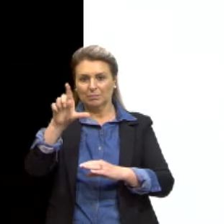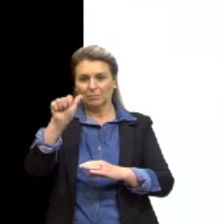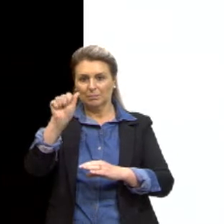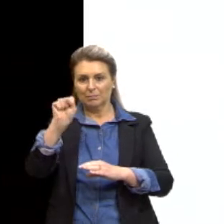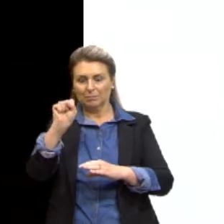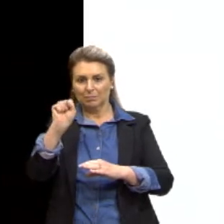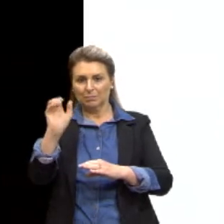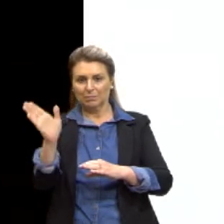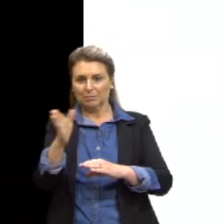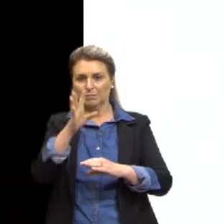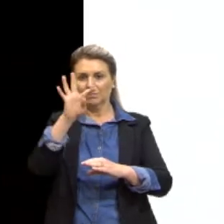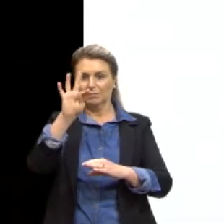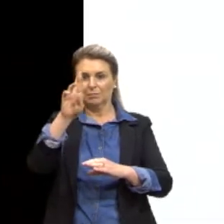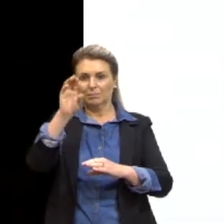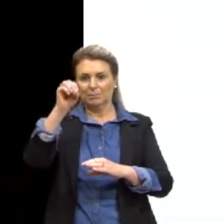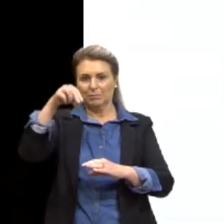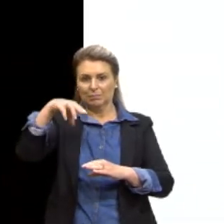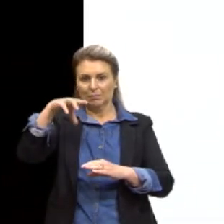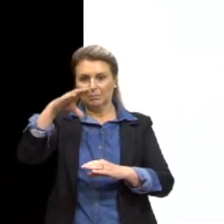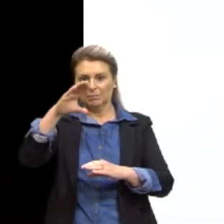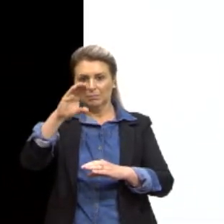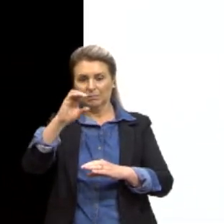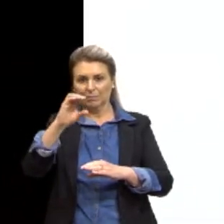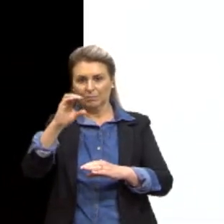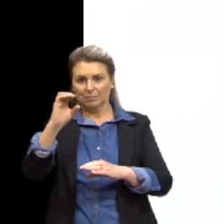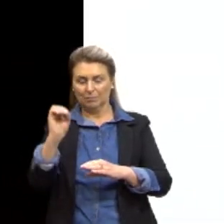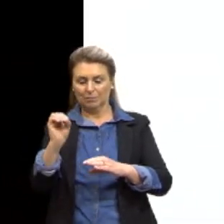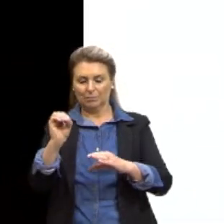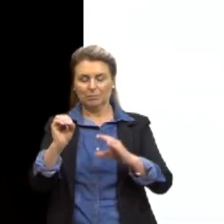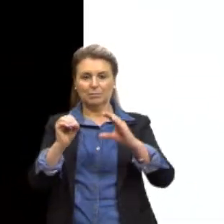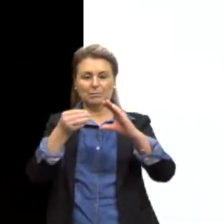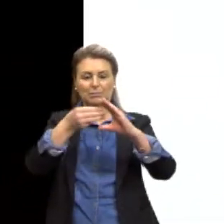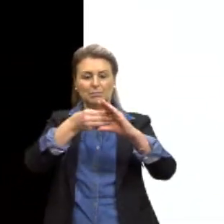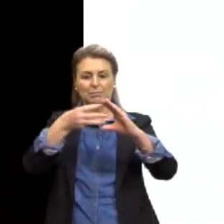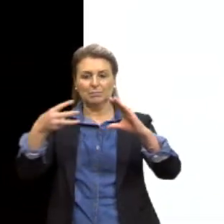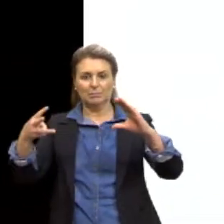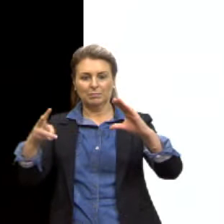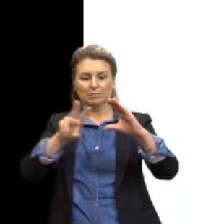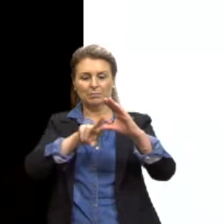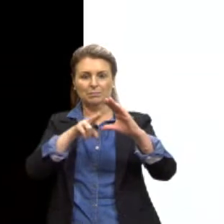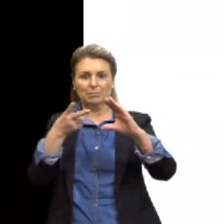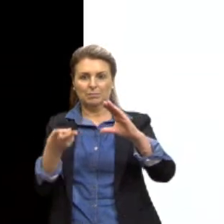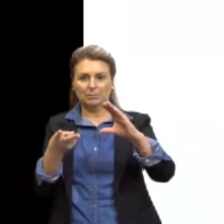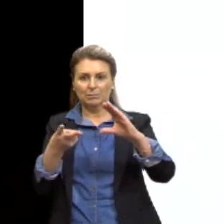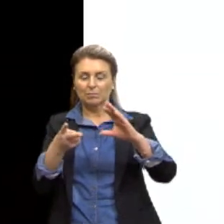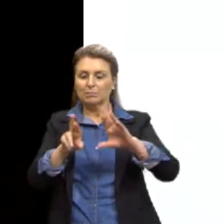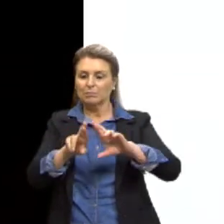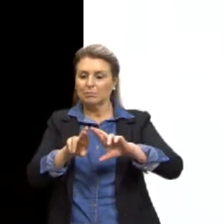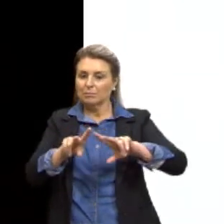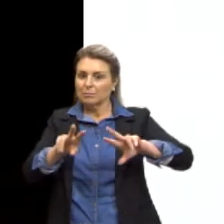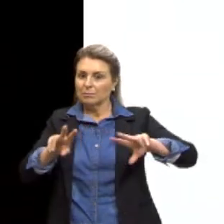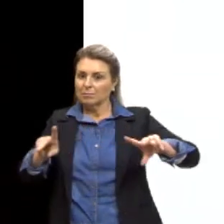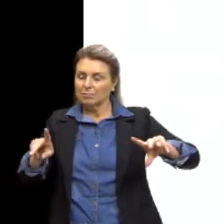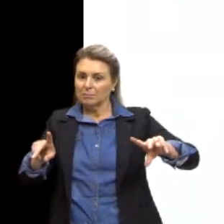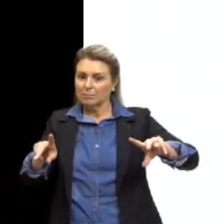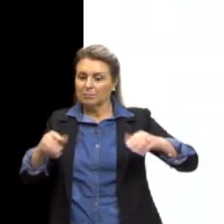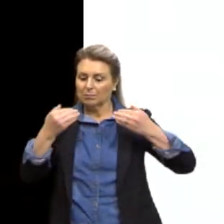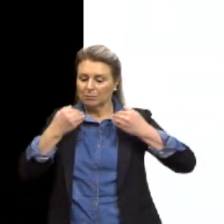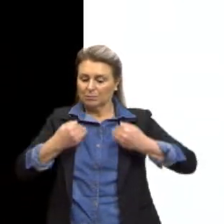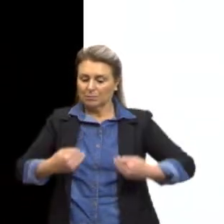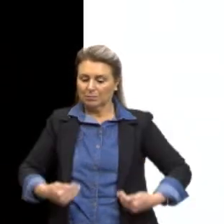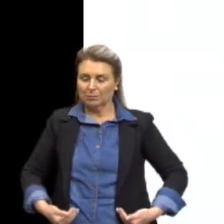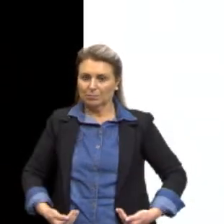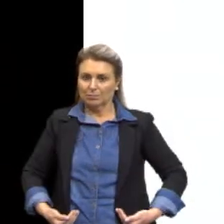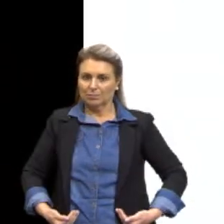capazes de se diferenciar em qualquer uma das outras células do nosso corpo, né?